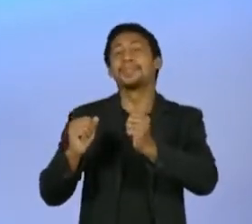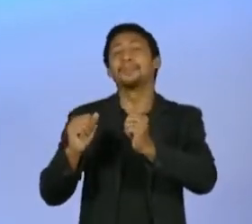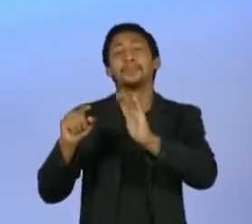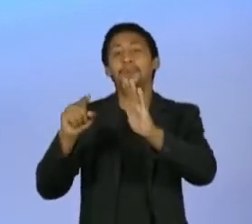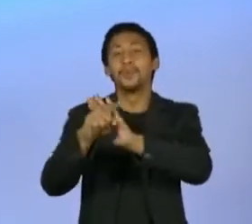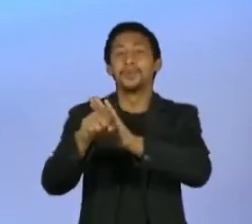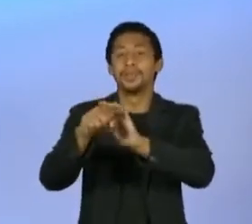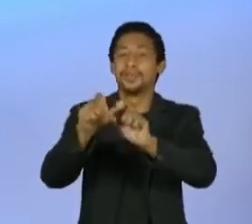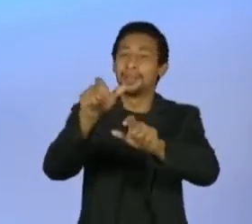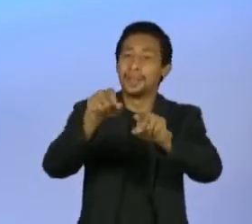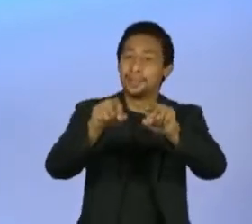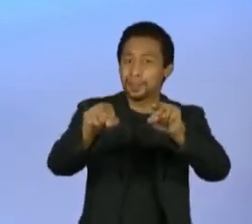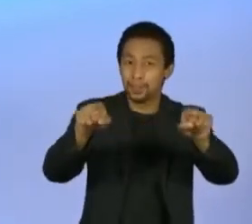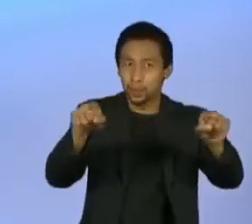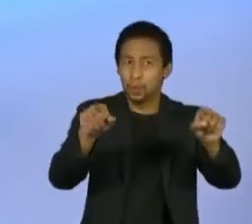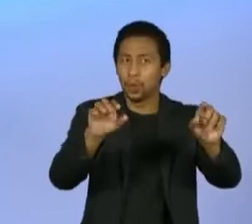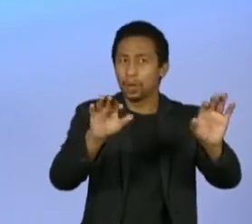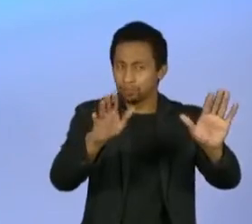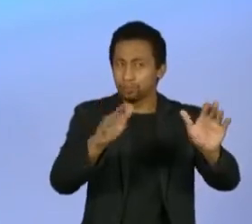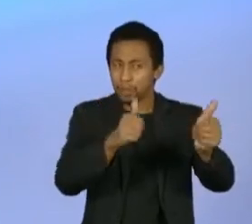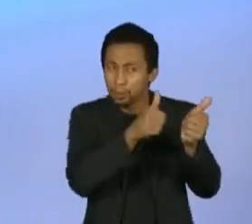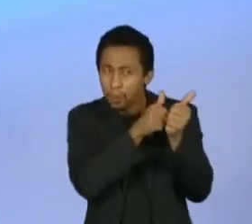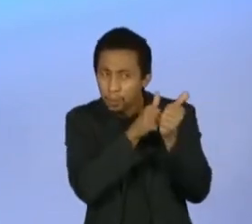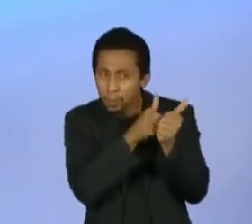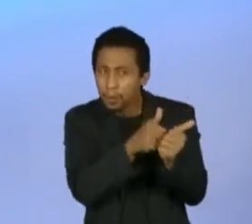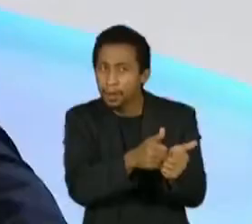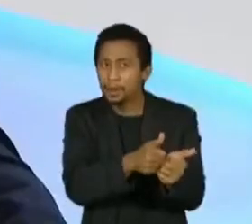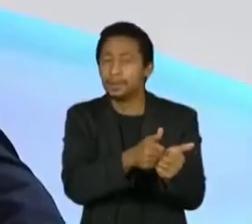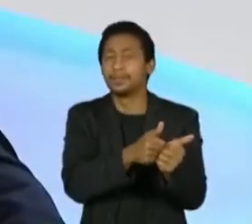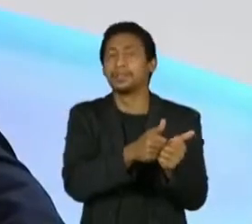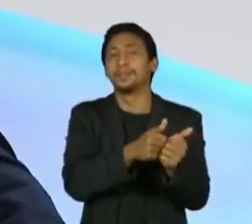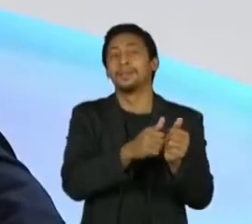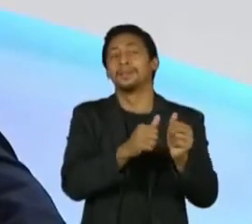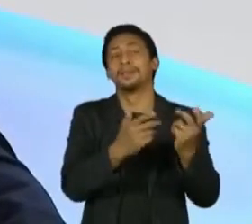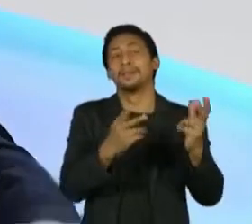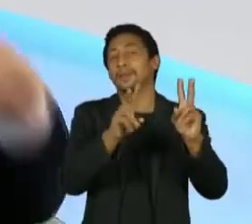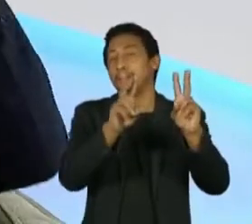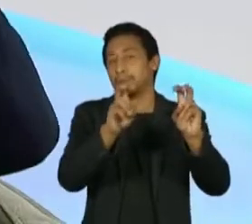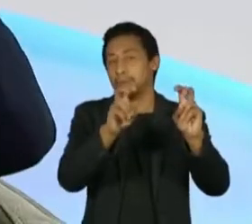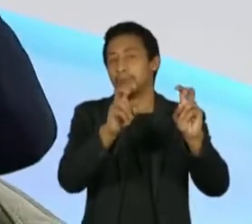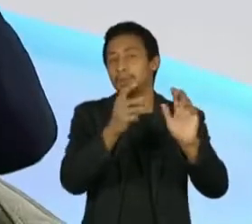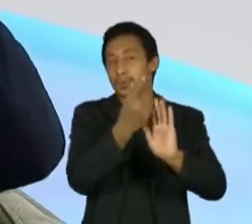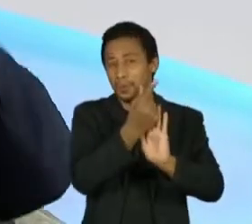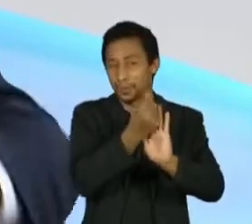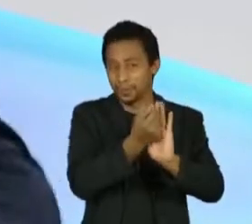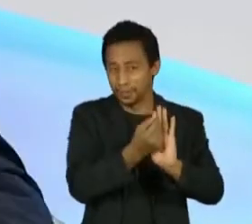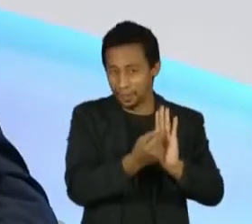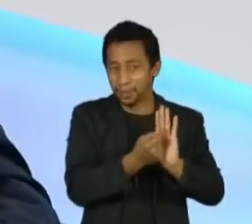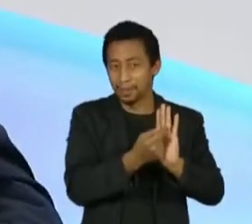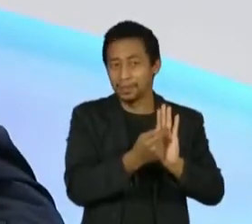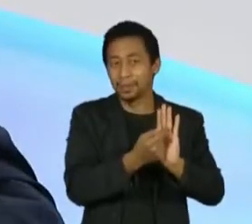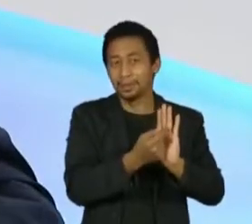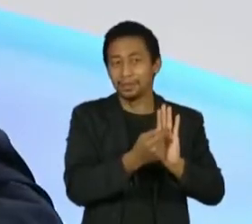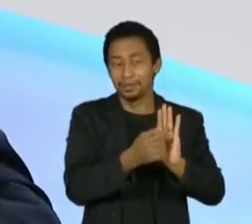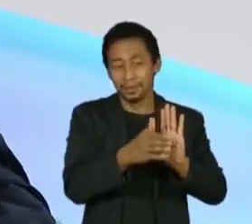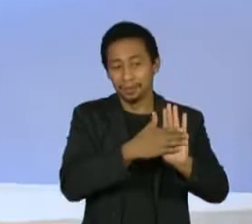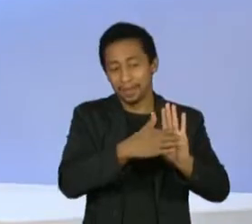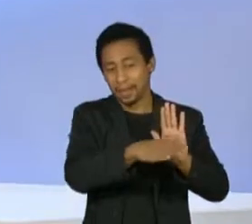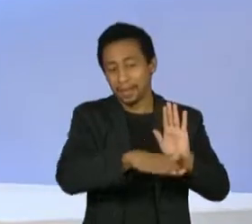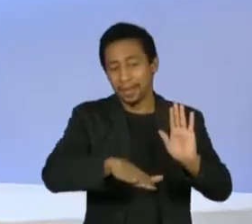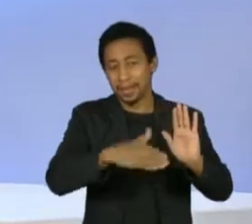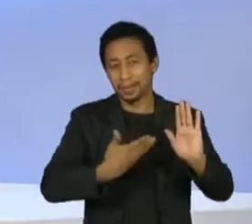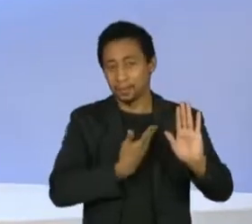espectador se ele acompanha o que acontece com a alocação do orçamento público. Tantos economistas,